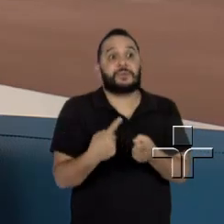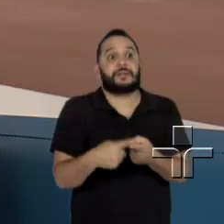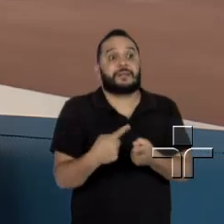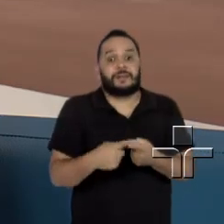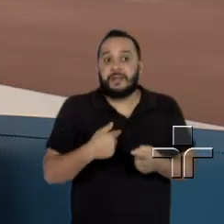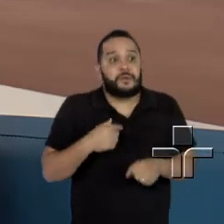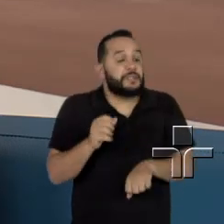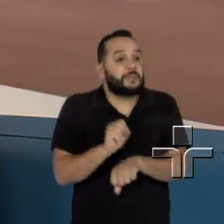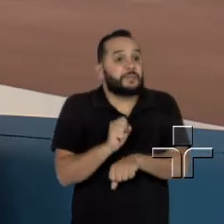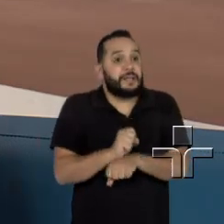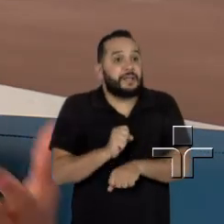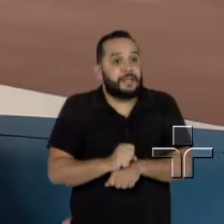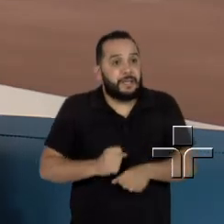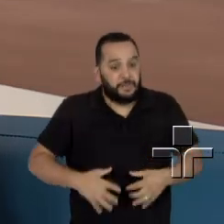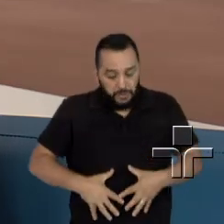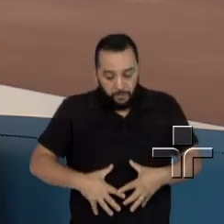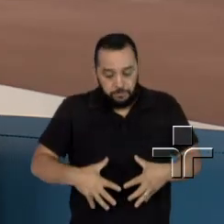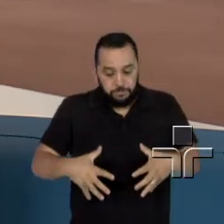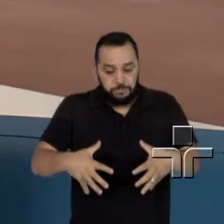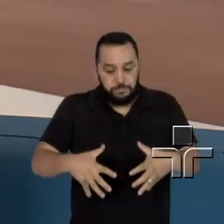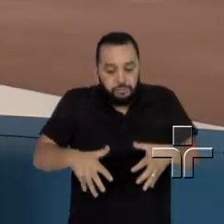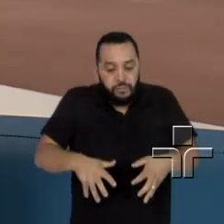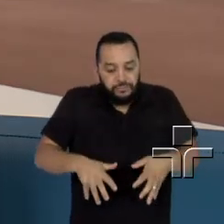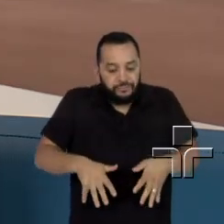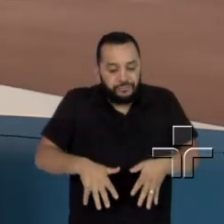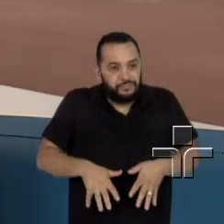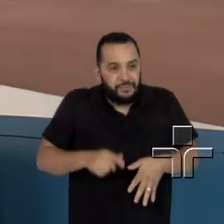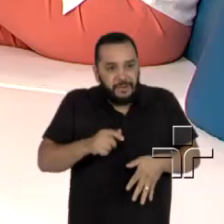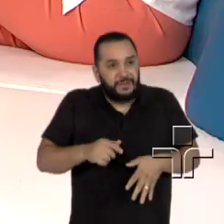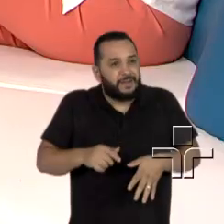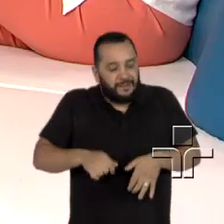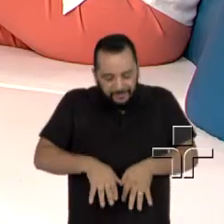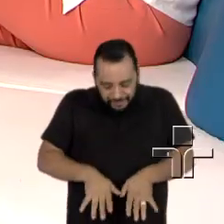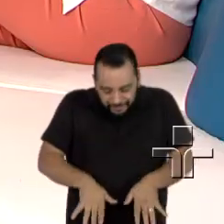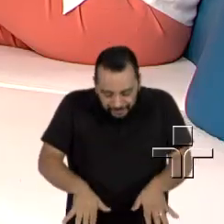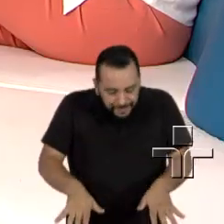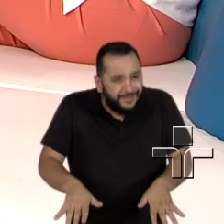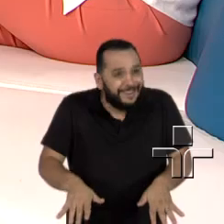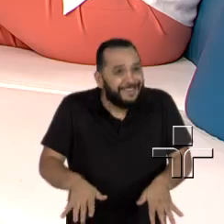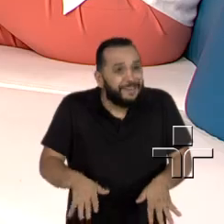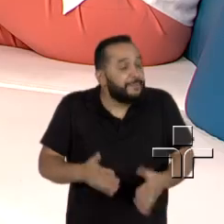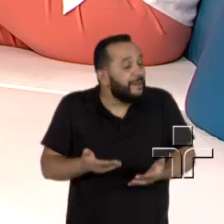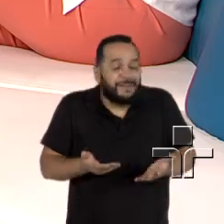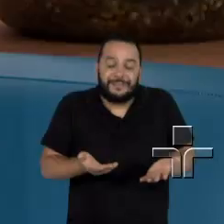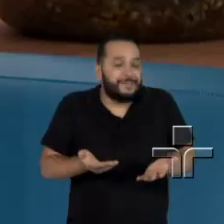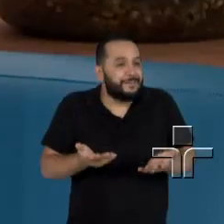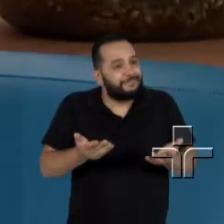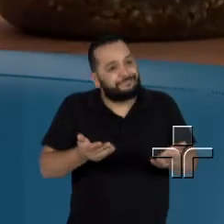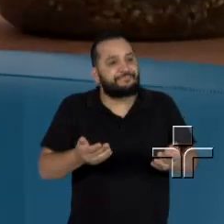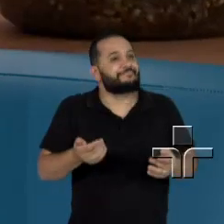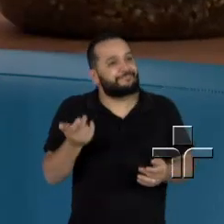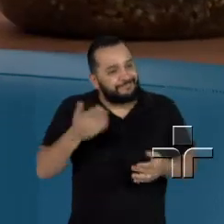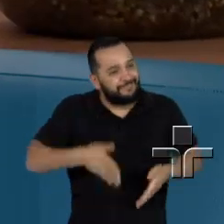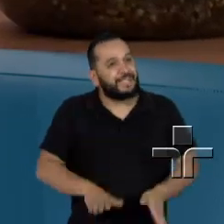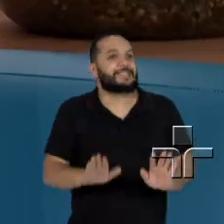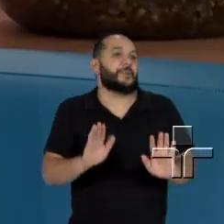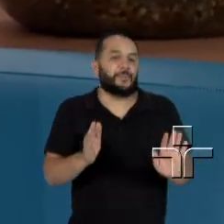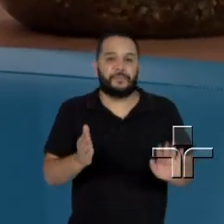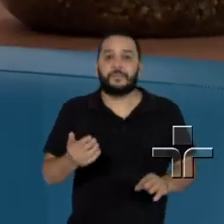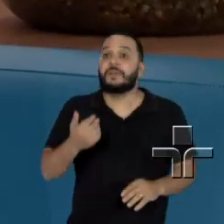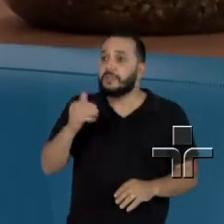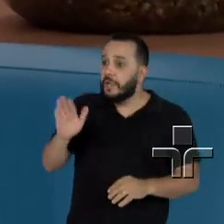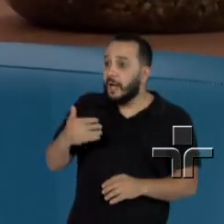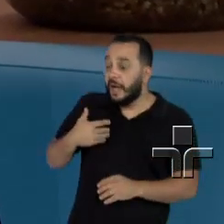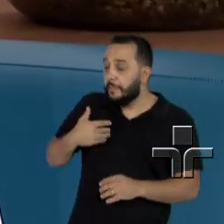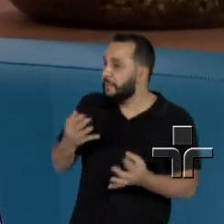estourar a bolsa. Então eu levei um susto, eu falei, o que está acontecendo? Quer dizer, sua gravidez foi excelente, porque era uma gravidez de gêmeos, acima dos 50